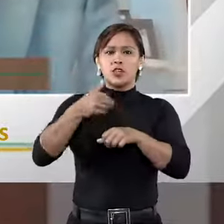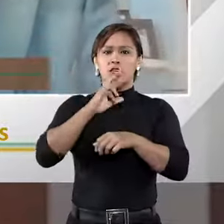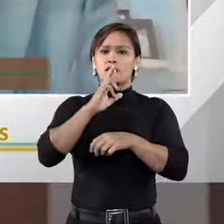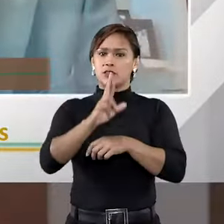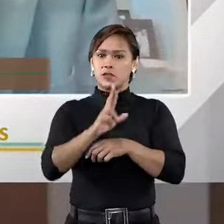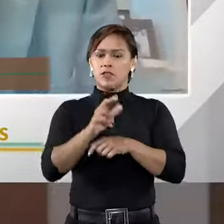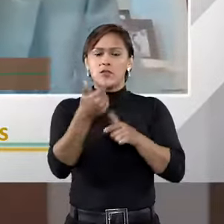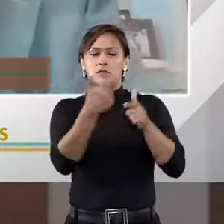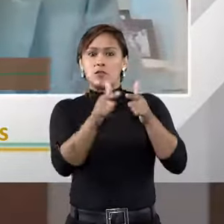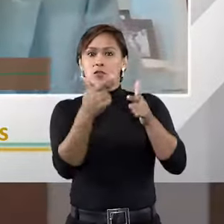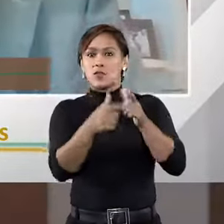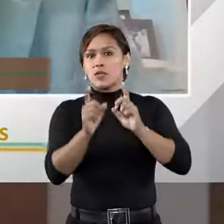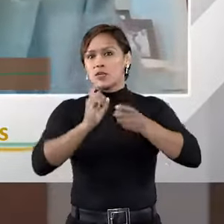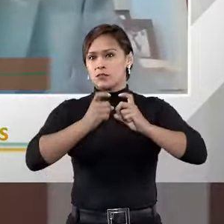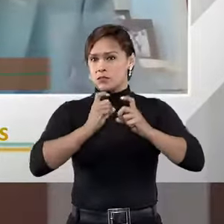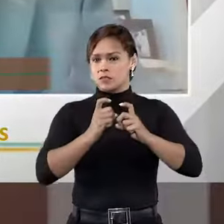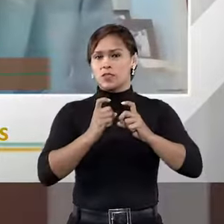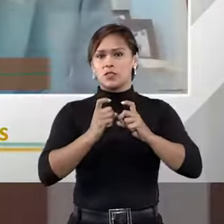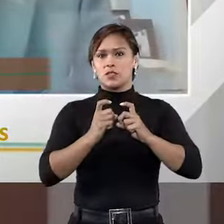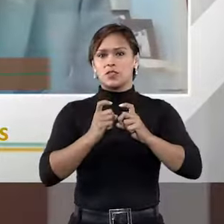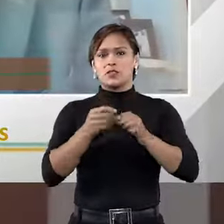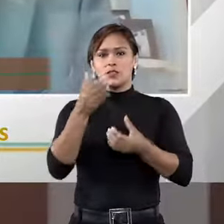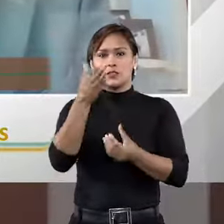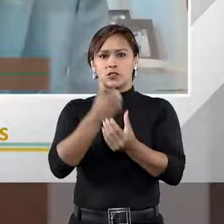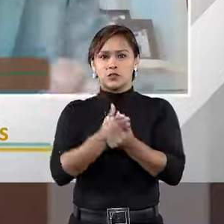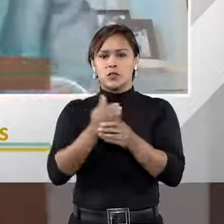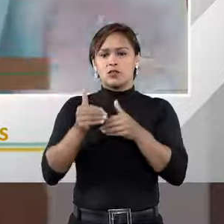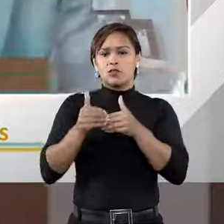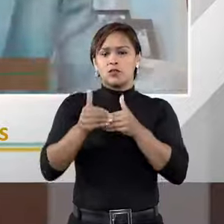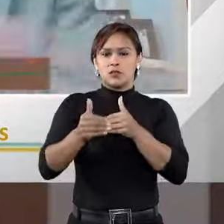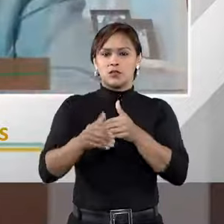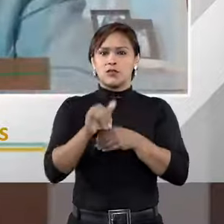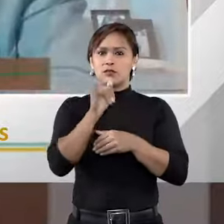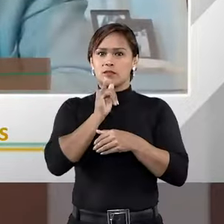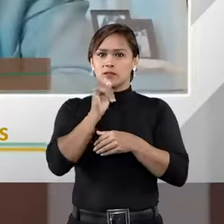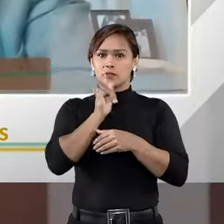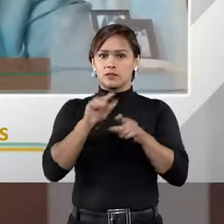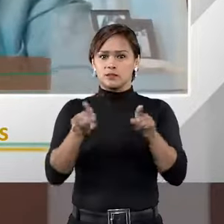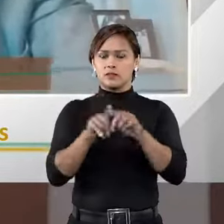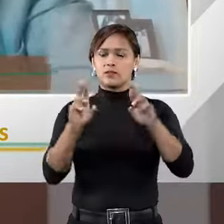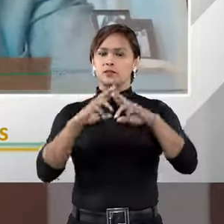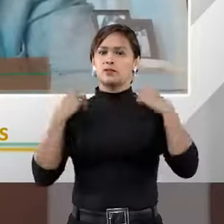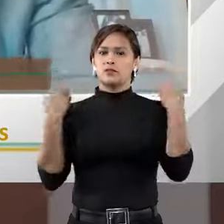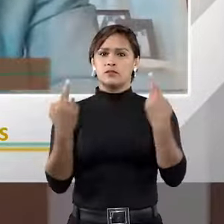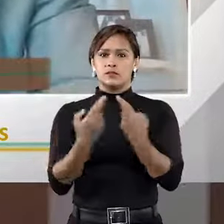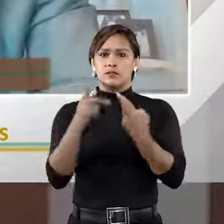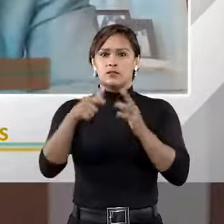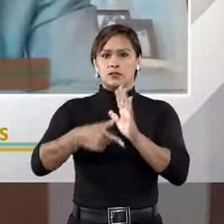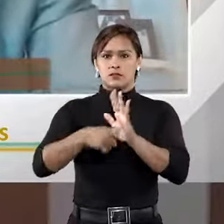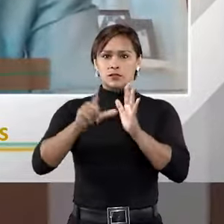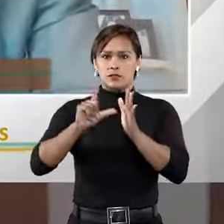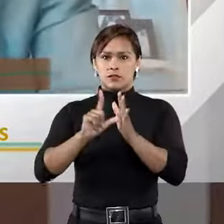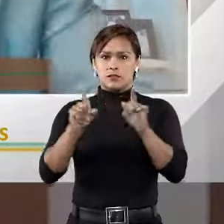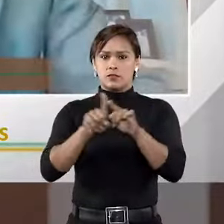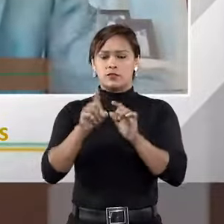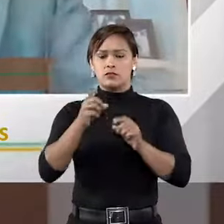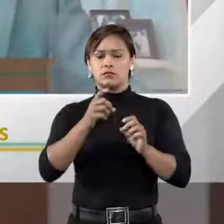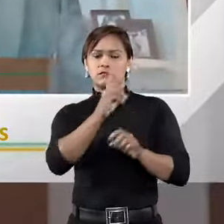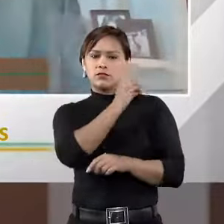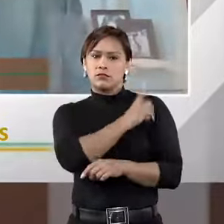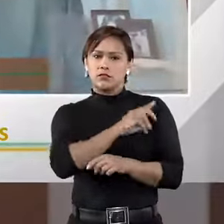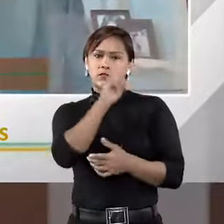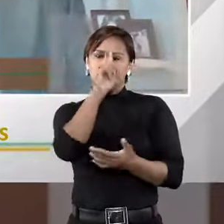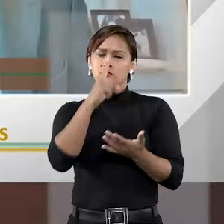resolver questões administrativas dos processos em curso. Para dar um exemplo, uma reunião prévia de diretoria para